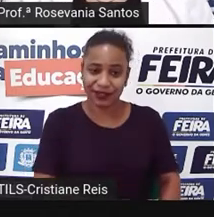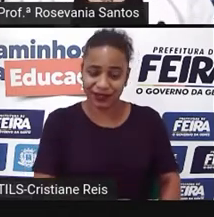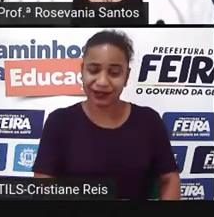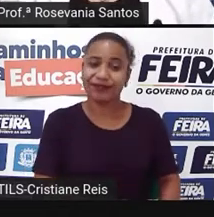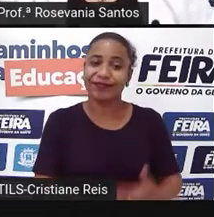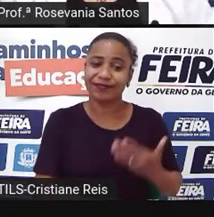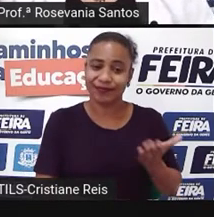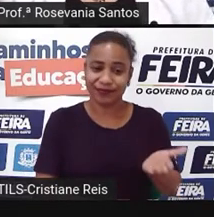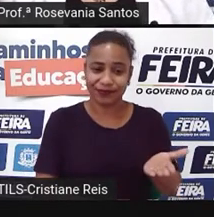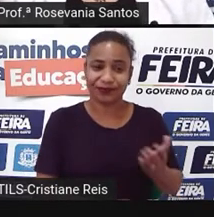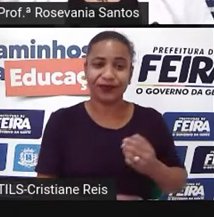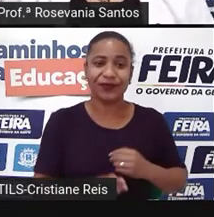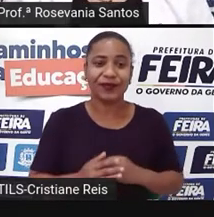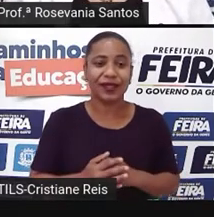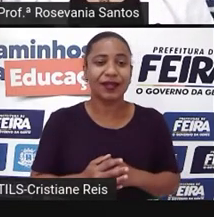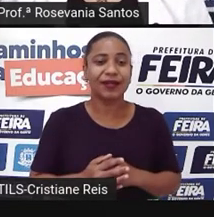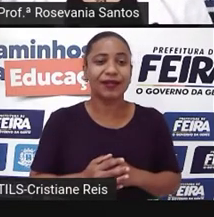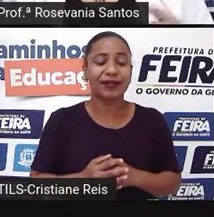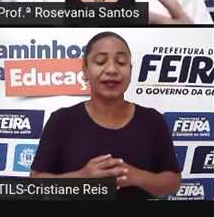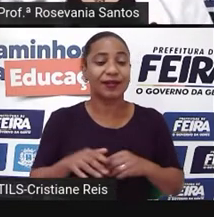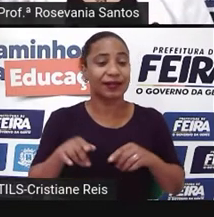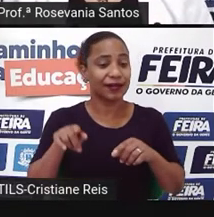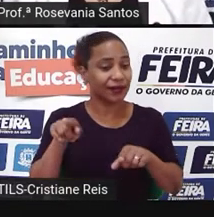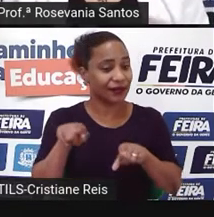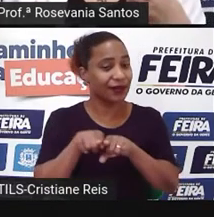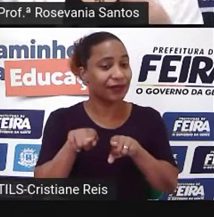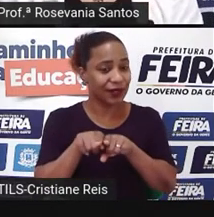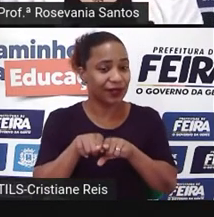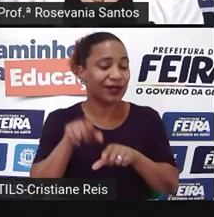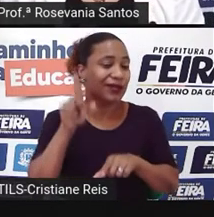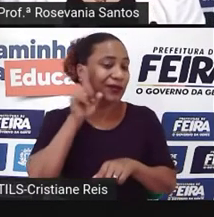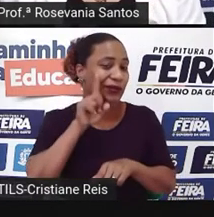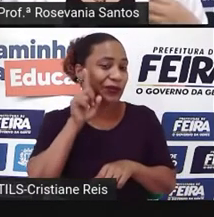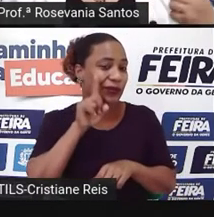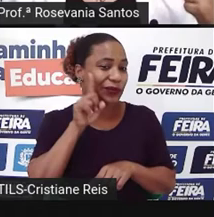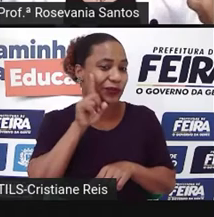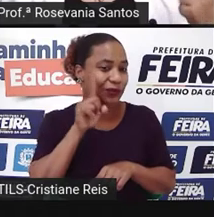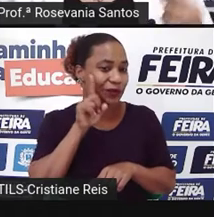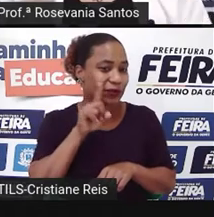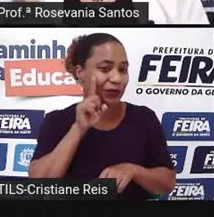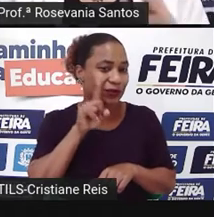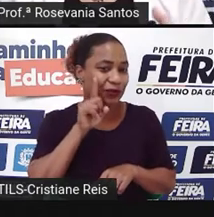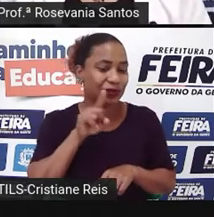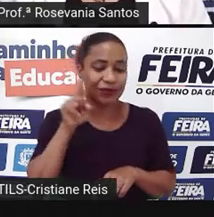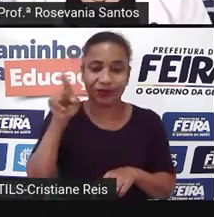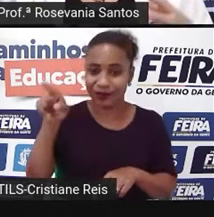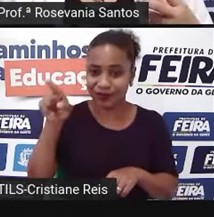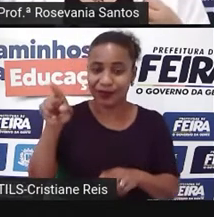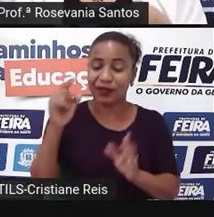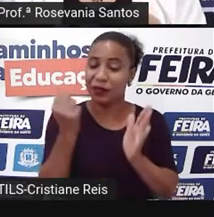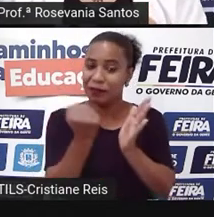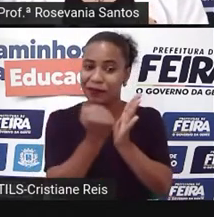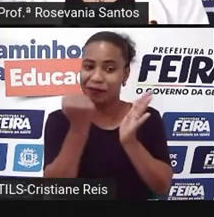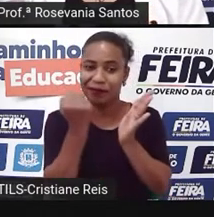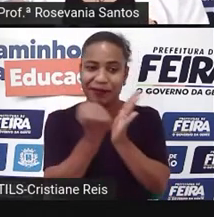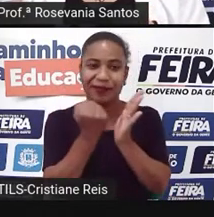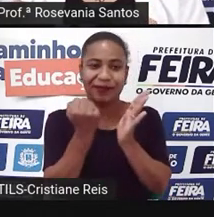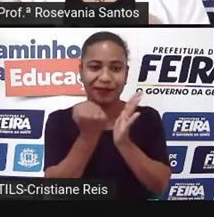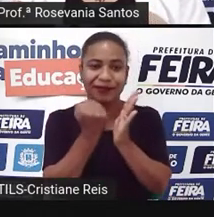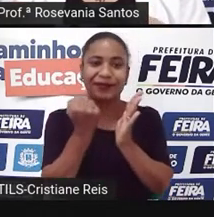da China, mas também acredita-se que os Estados Unidos, por ser a detentora das grandes marcas de,